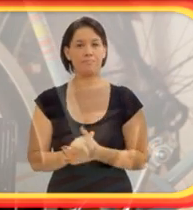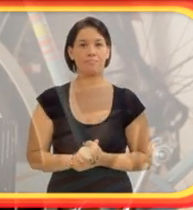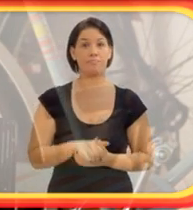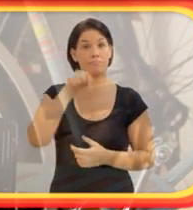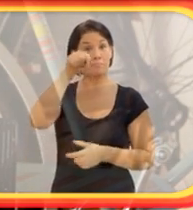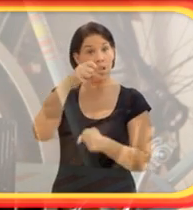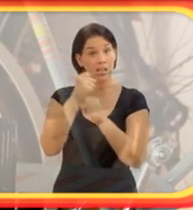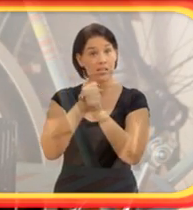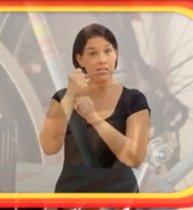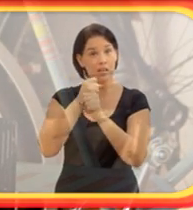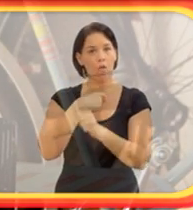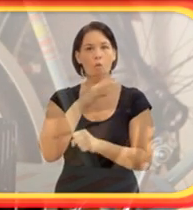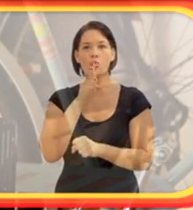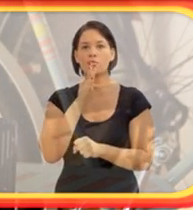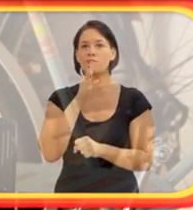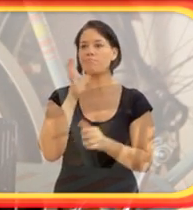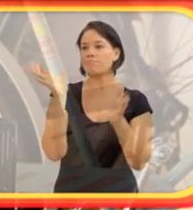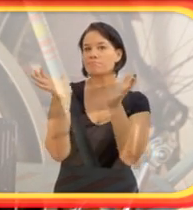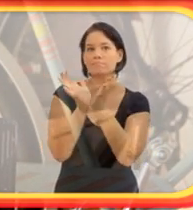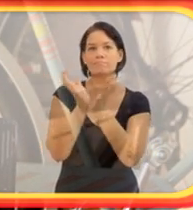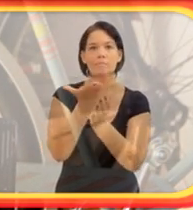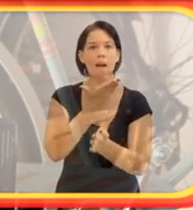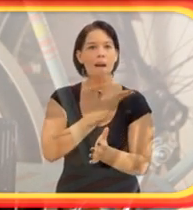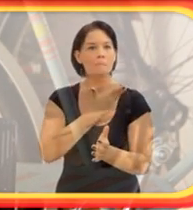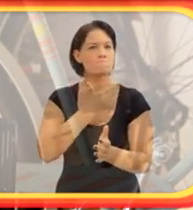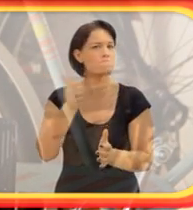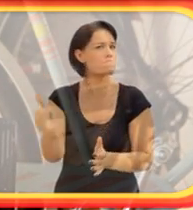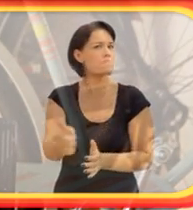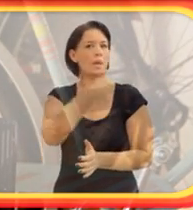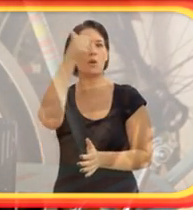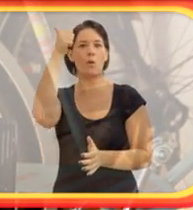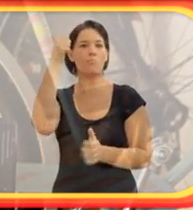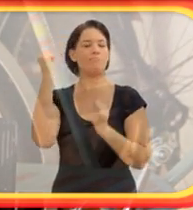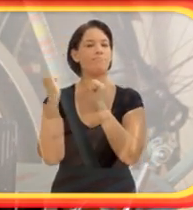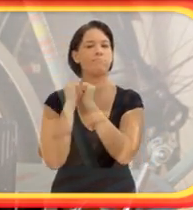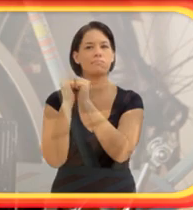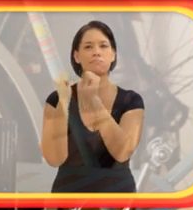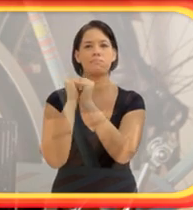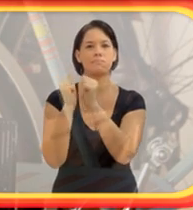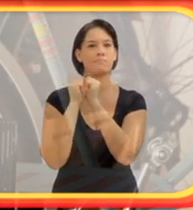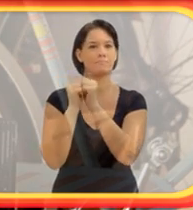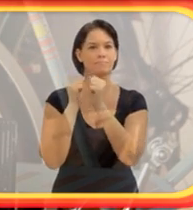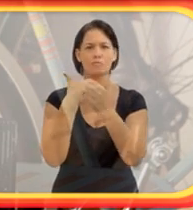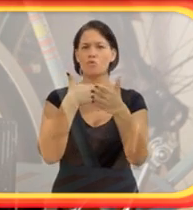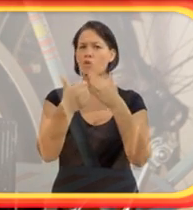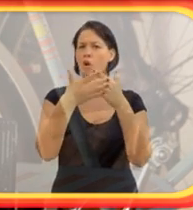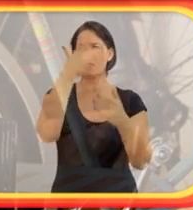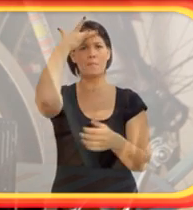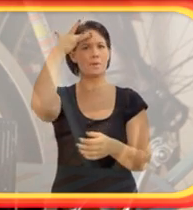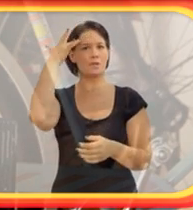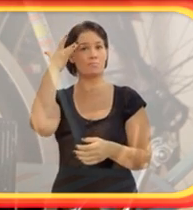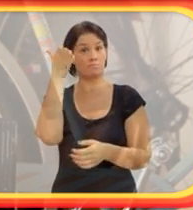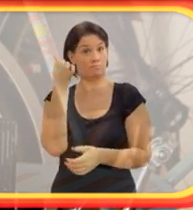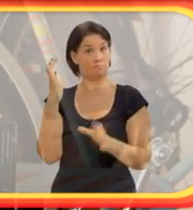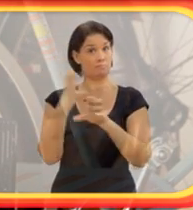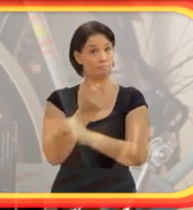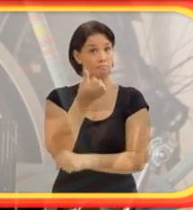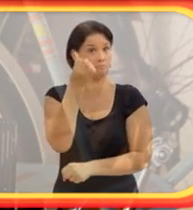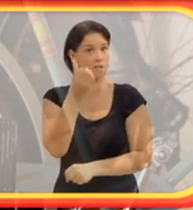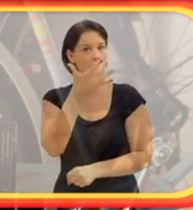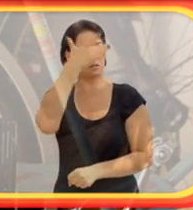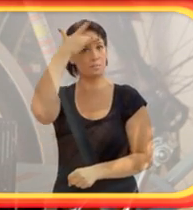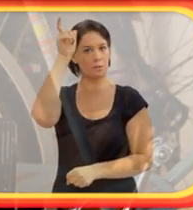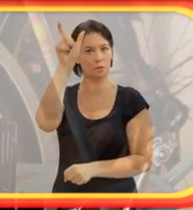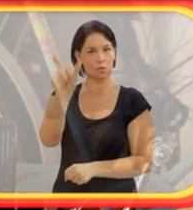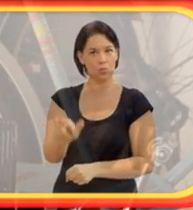passar na vida de qualquer pessoa, que são esses seis rapazes que passaram nesse segundo grau e foram os meus melhores